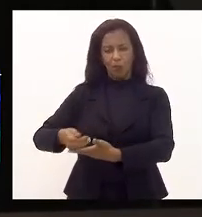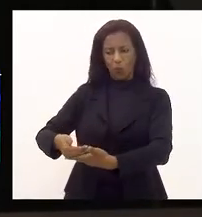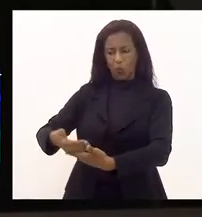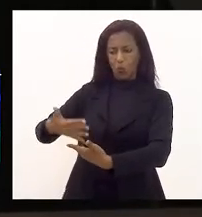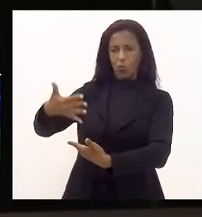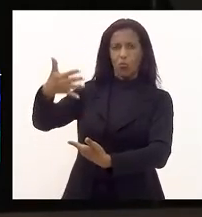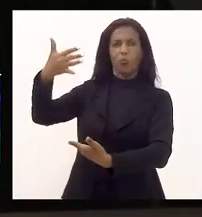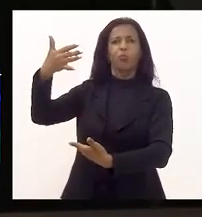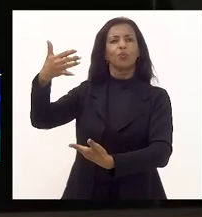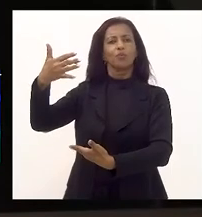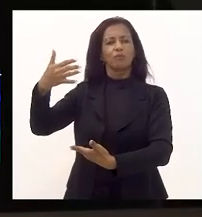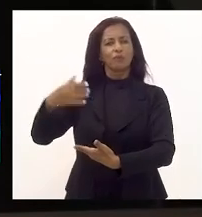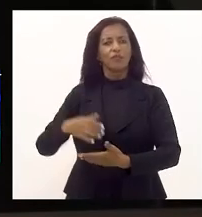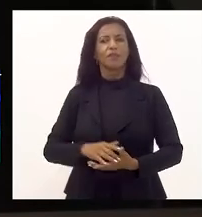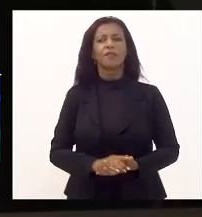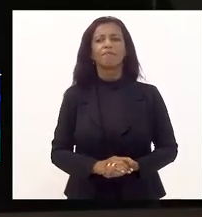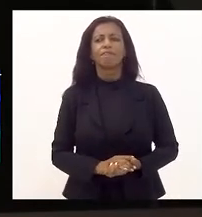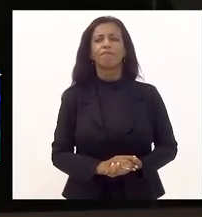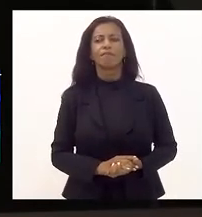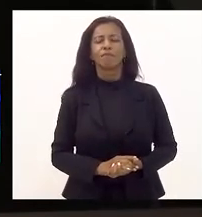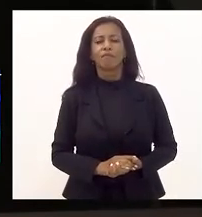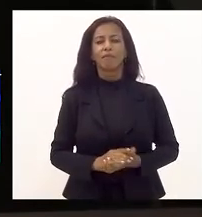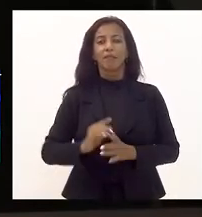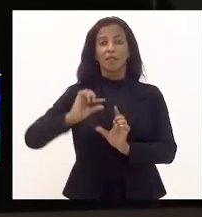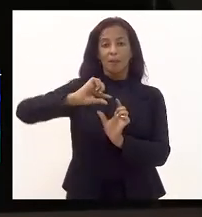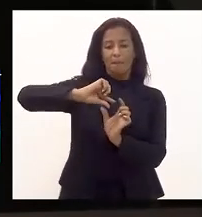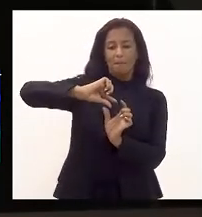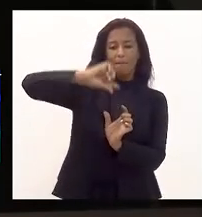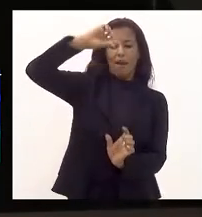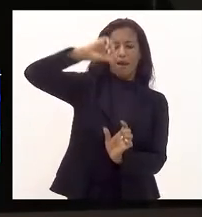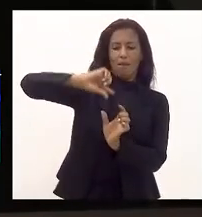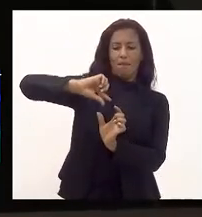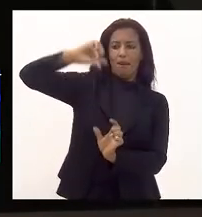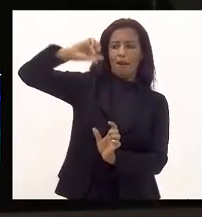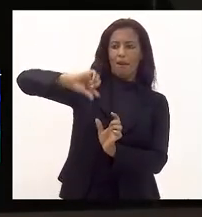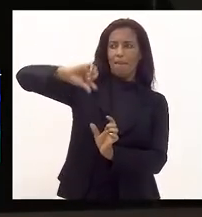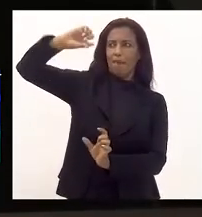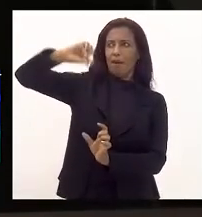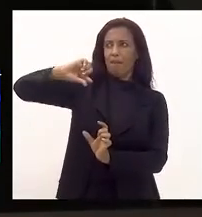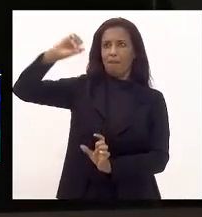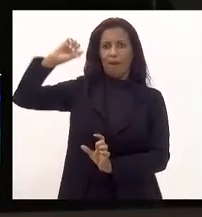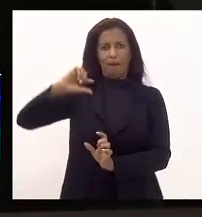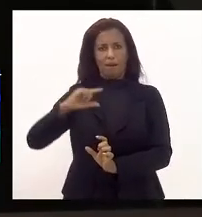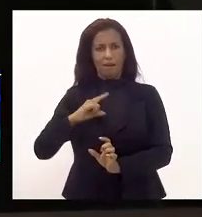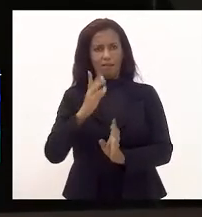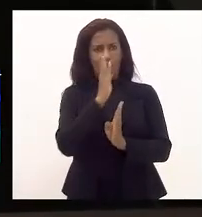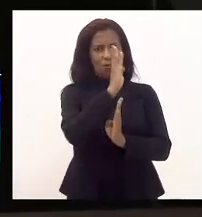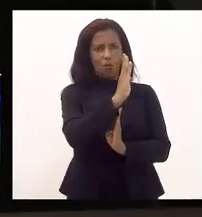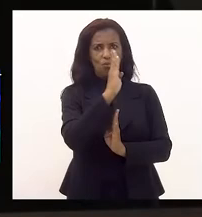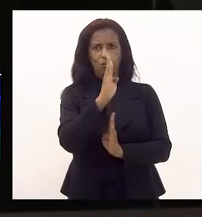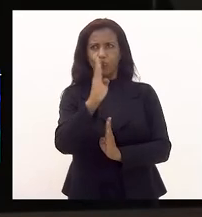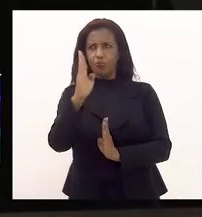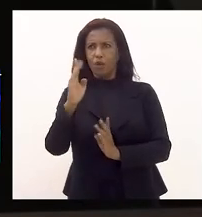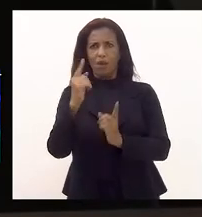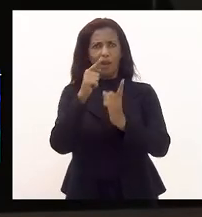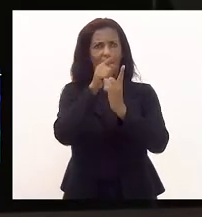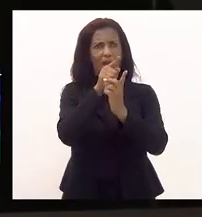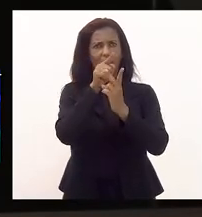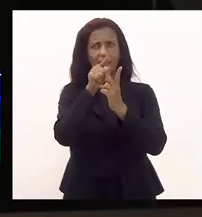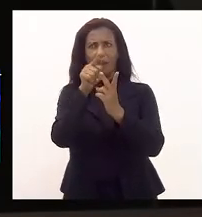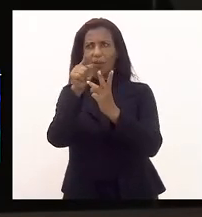de barras, uma poção de barras, uma atrás da outra. Cada barra